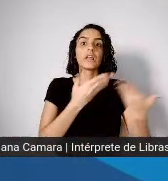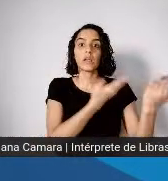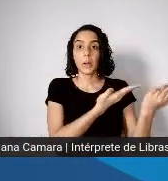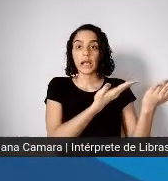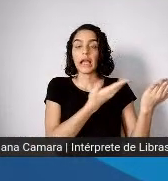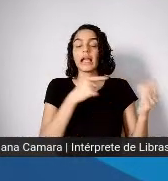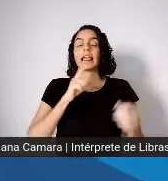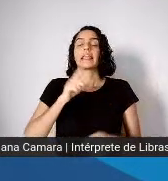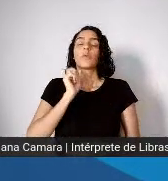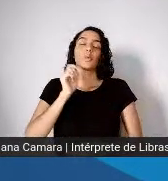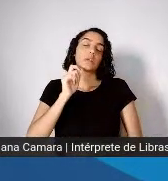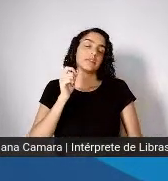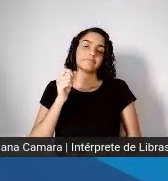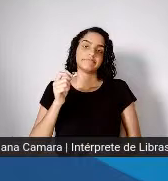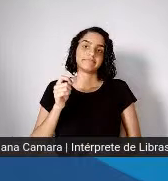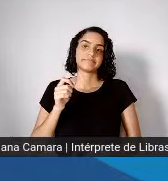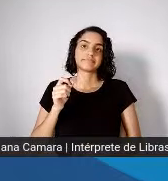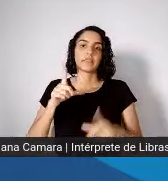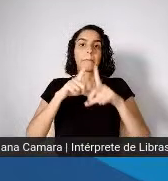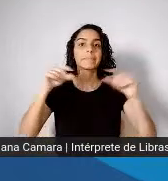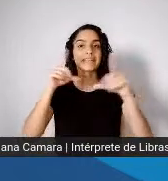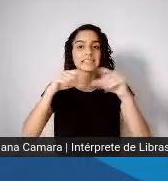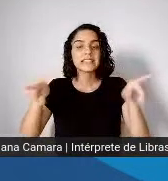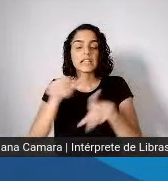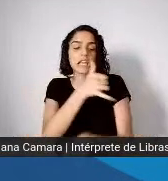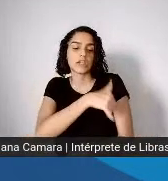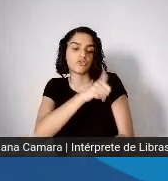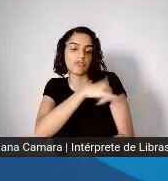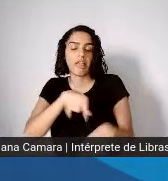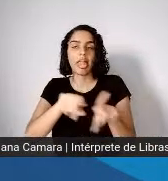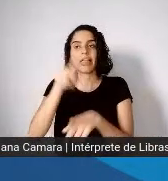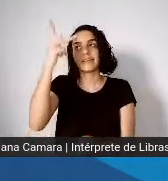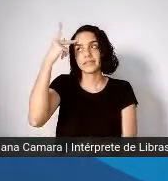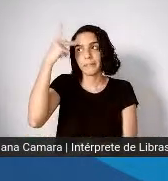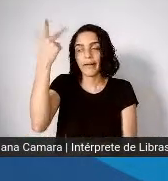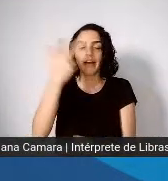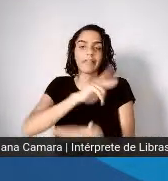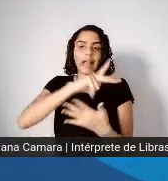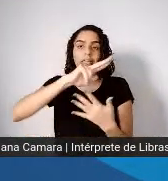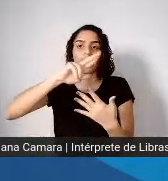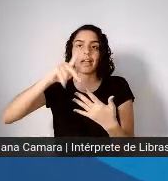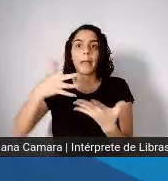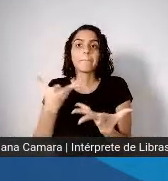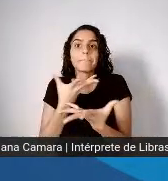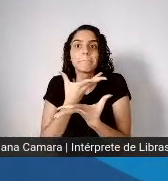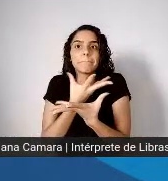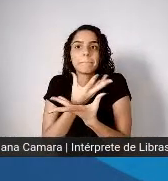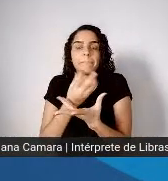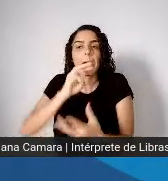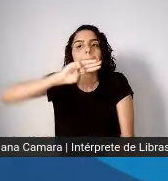Federal, é da ordem de milhares de passageiros por dia, esse em 2004. em 2020,